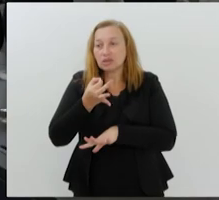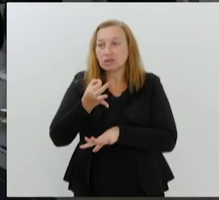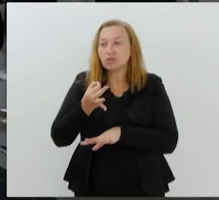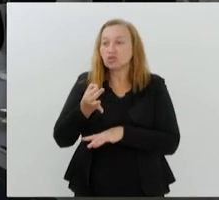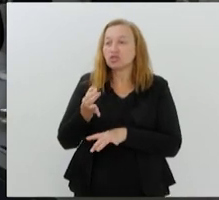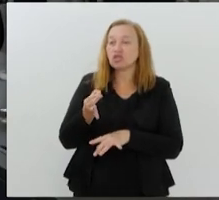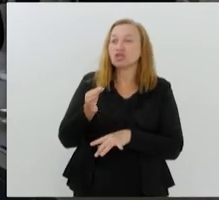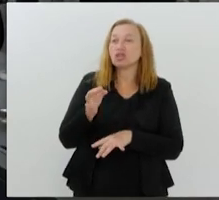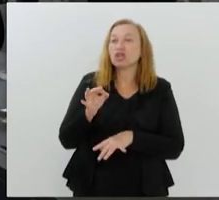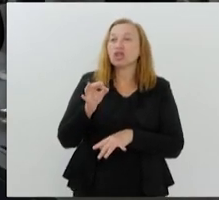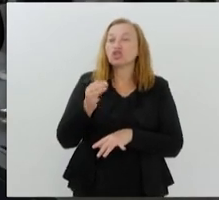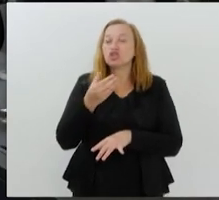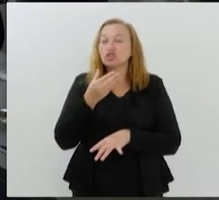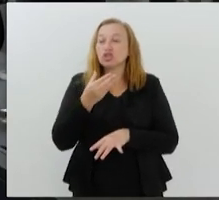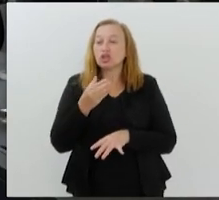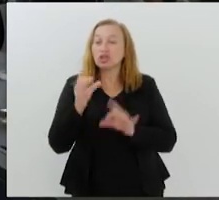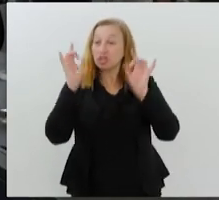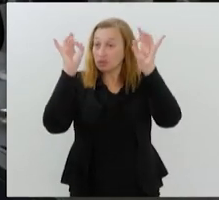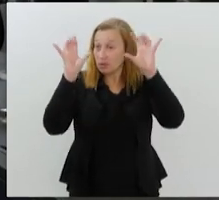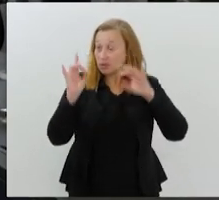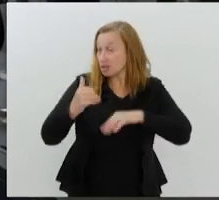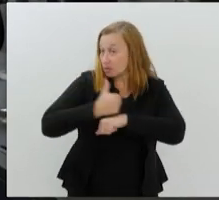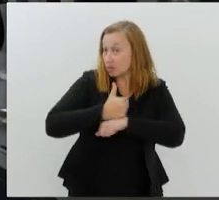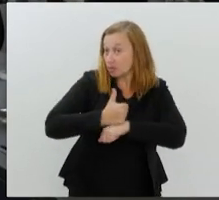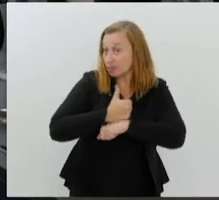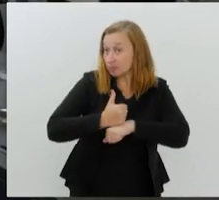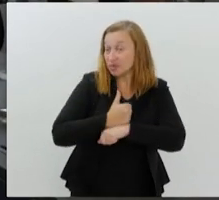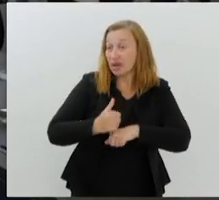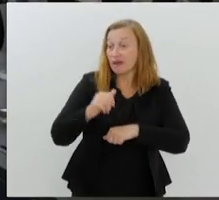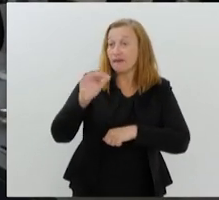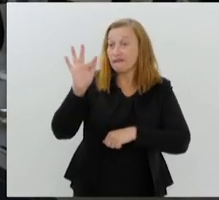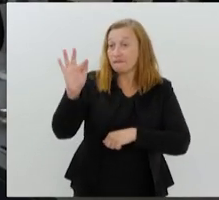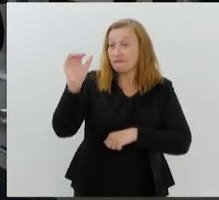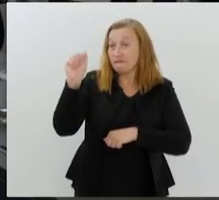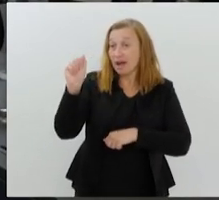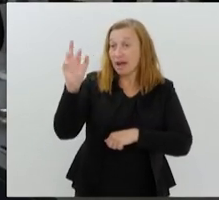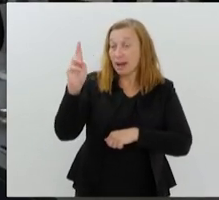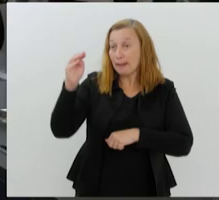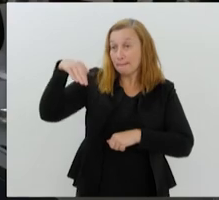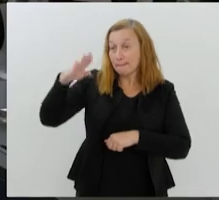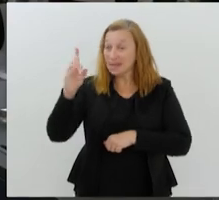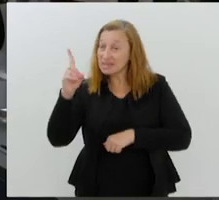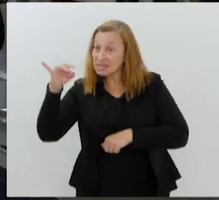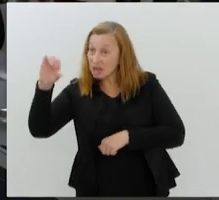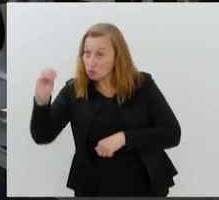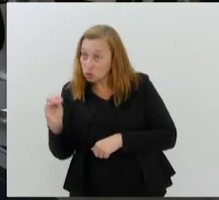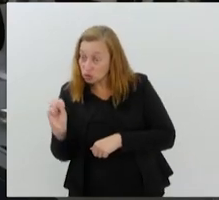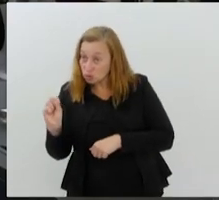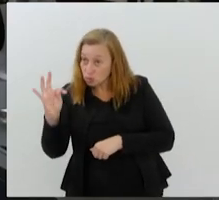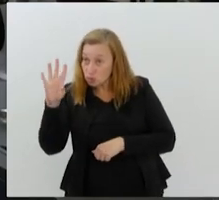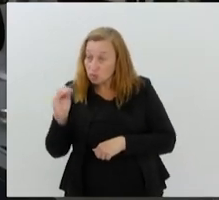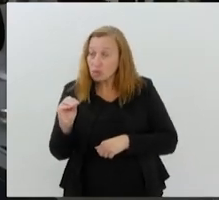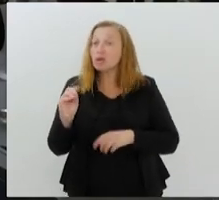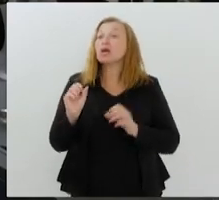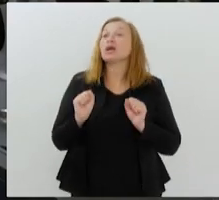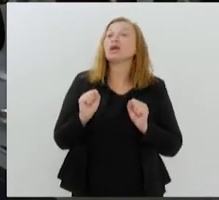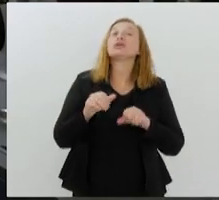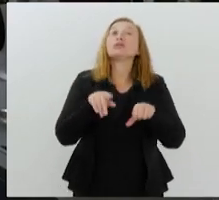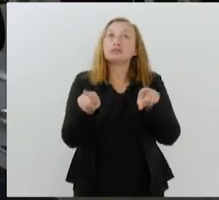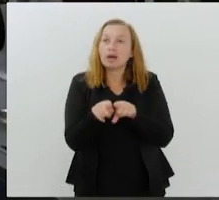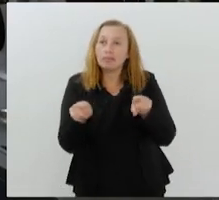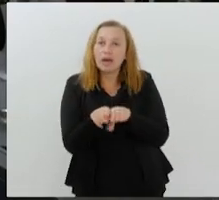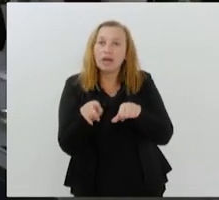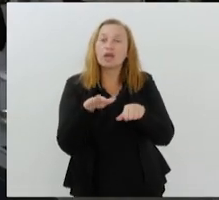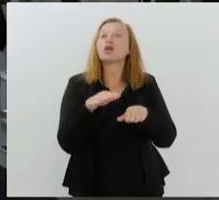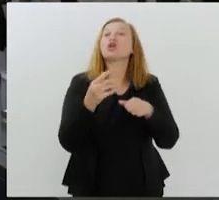farmacêuticos, de entidades de classe e confirmei que isso poderia acontecer. Conversei também com comerciantes,